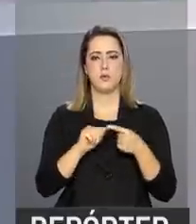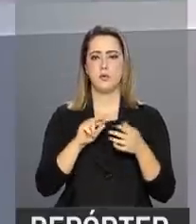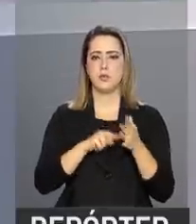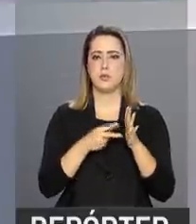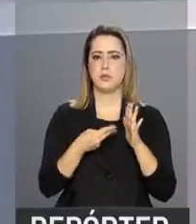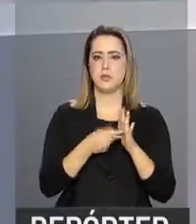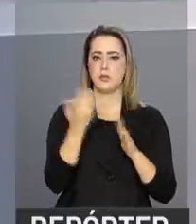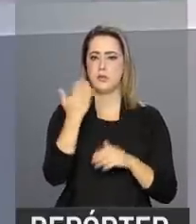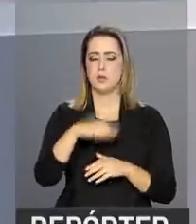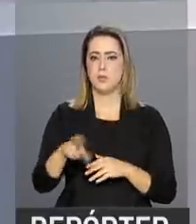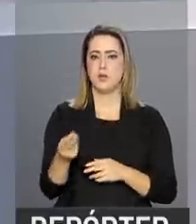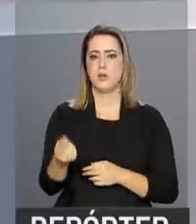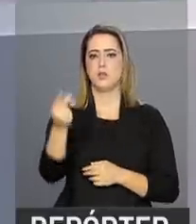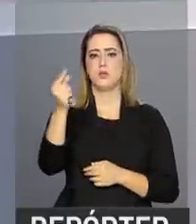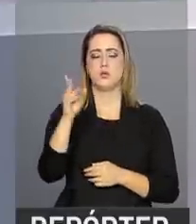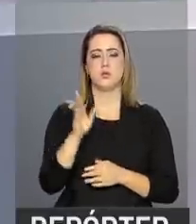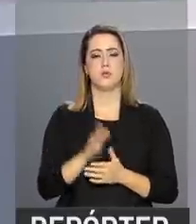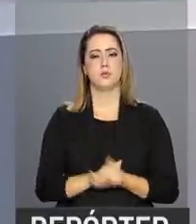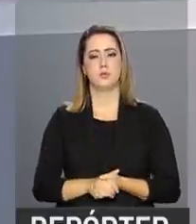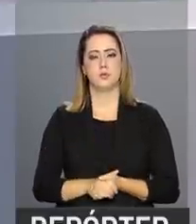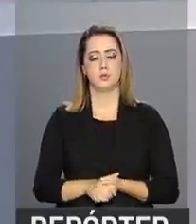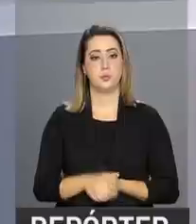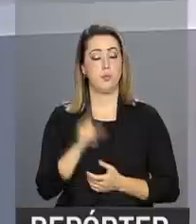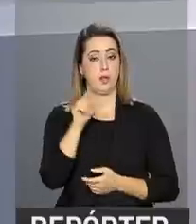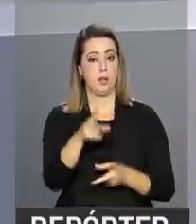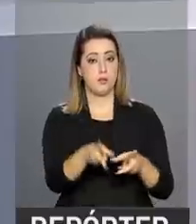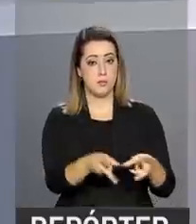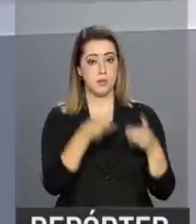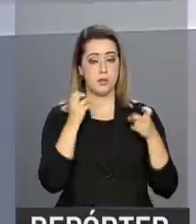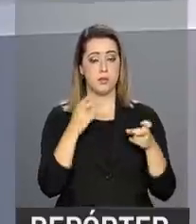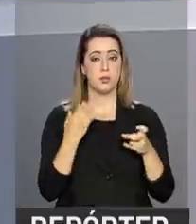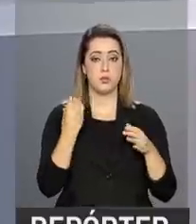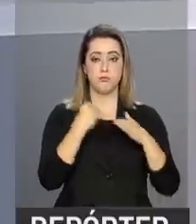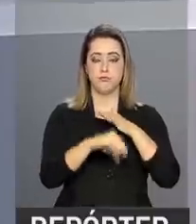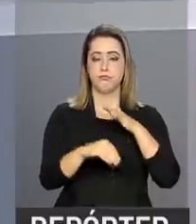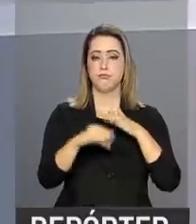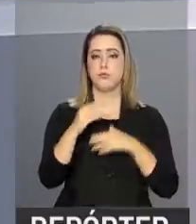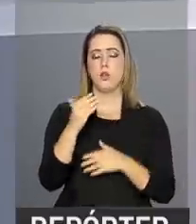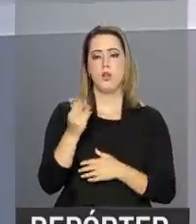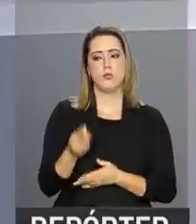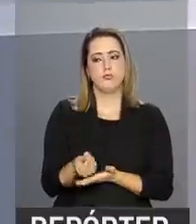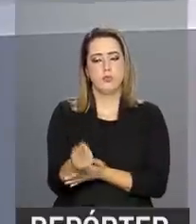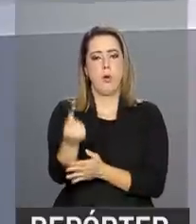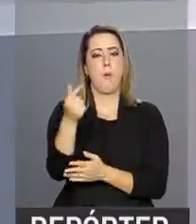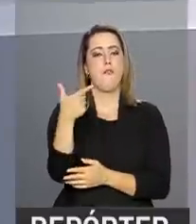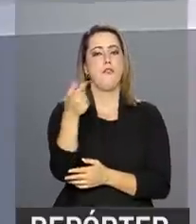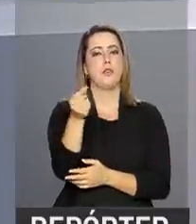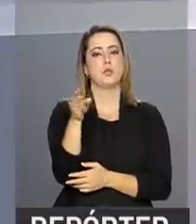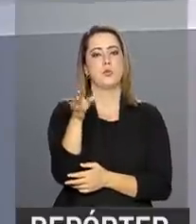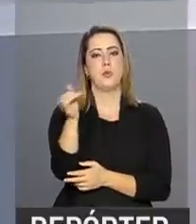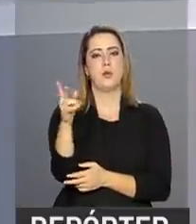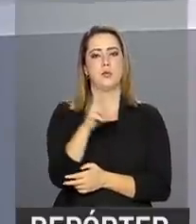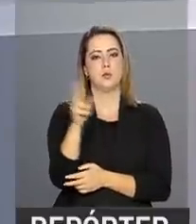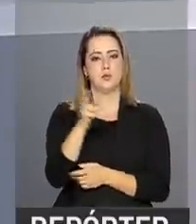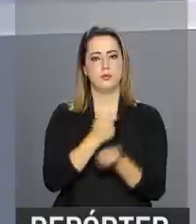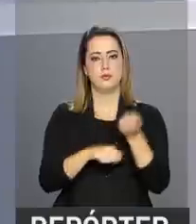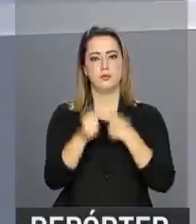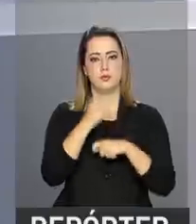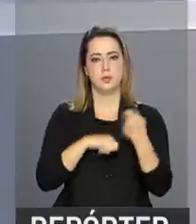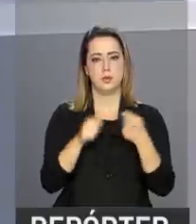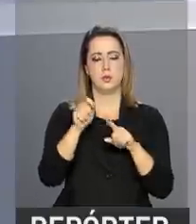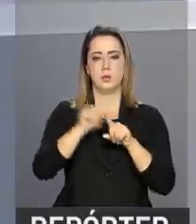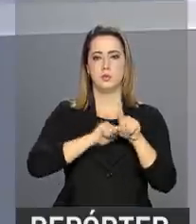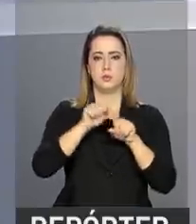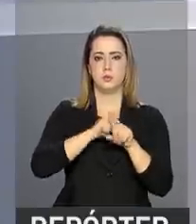corresponde à metade do valor do benefício. E a expectativa é de que uma injeção extra de quase 20 bilhões de reais na